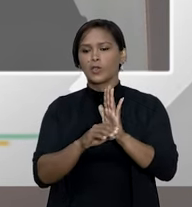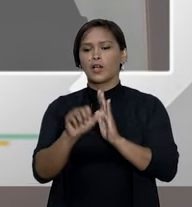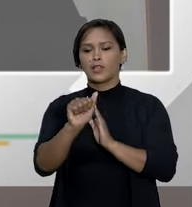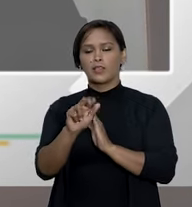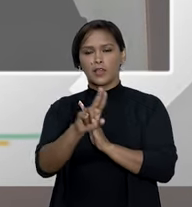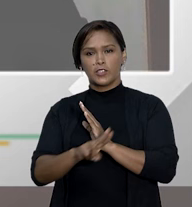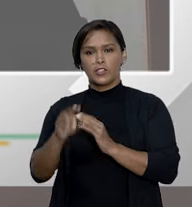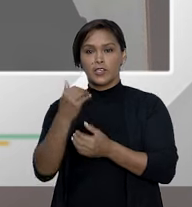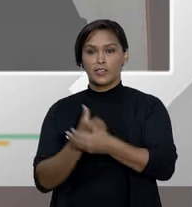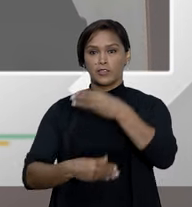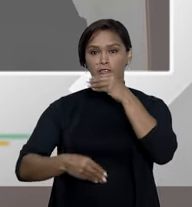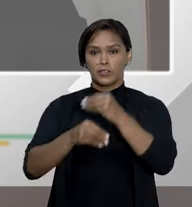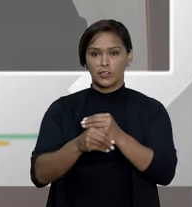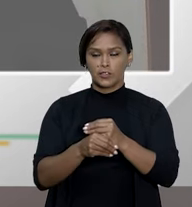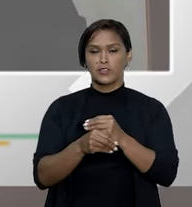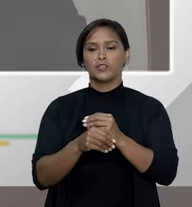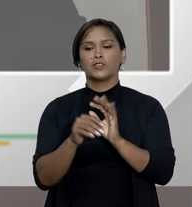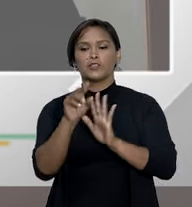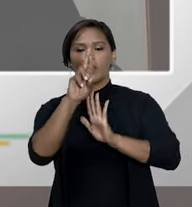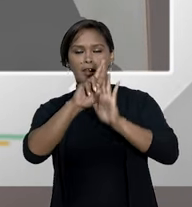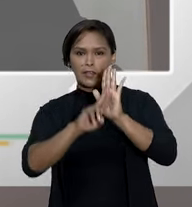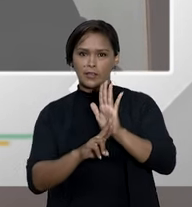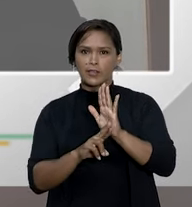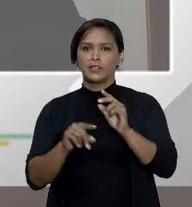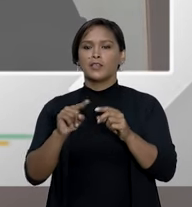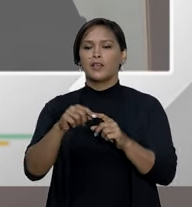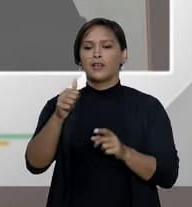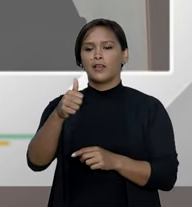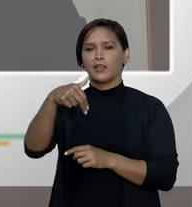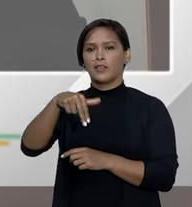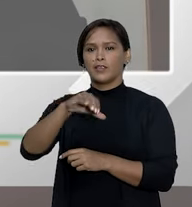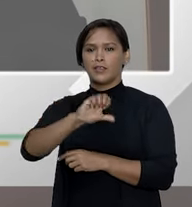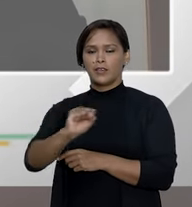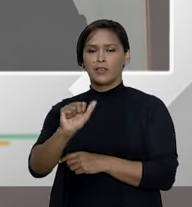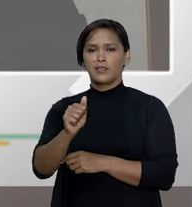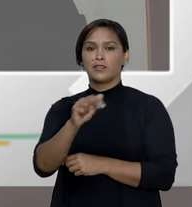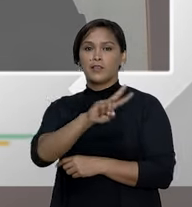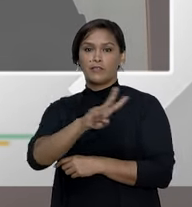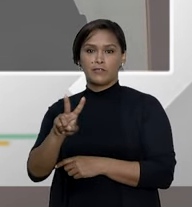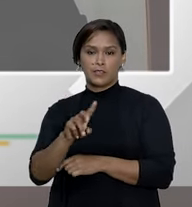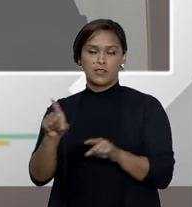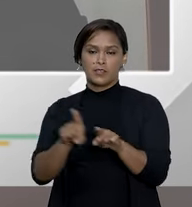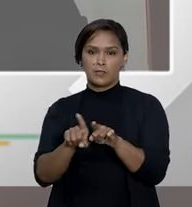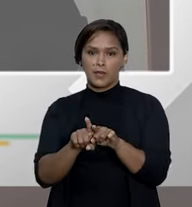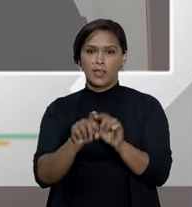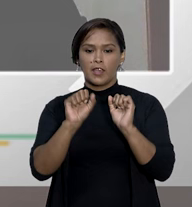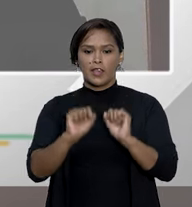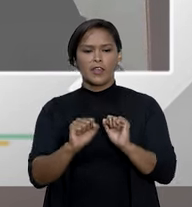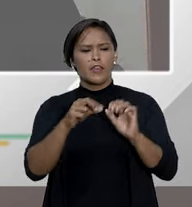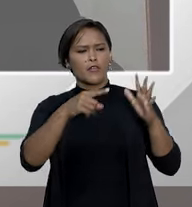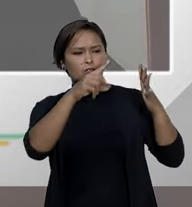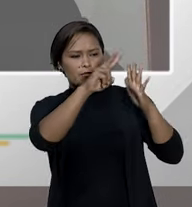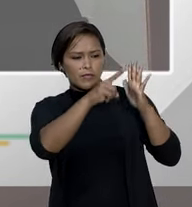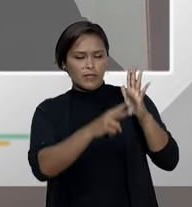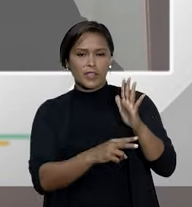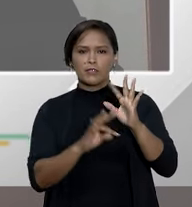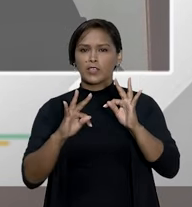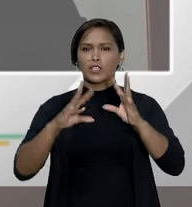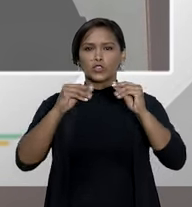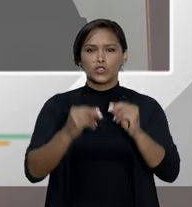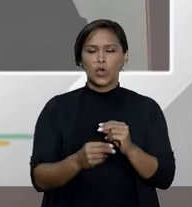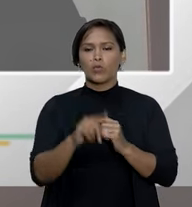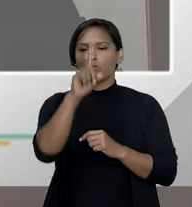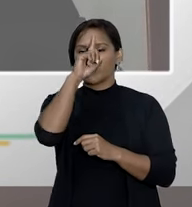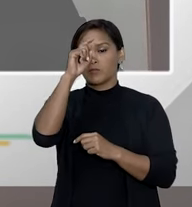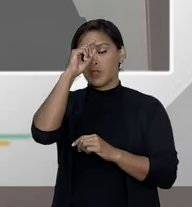agências reguladoras ANS Anvisa etc ver o corpo de médicos ver se ele tem um